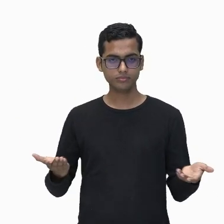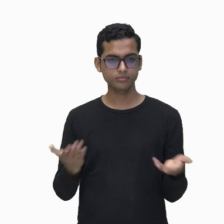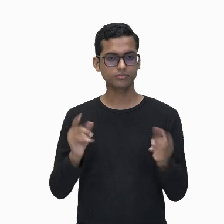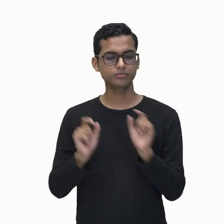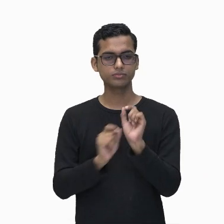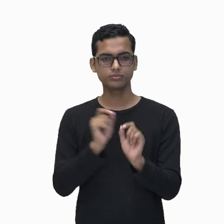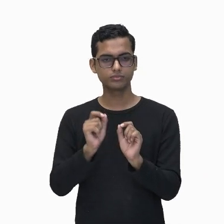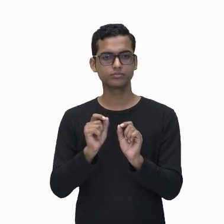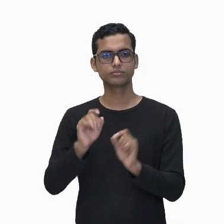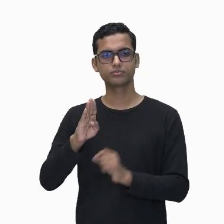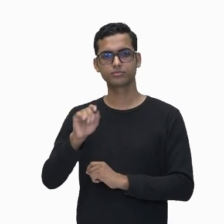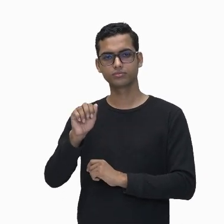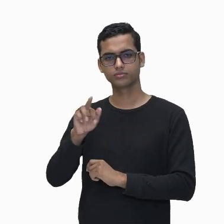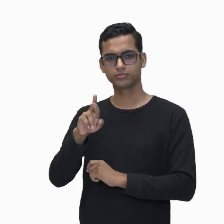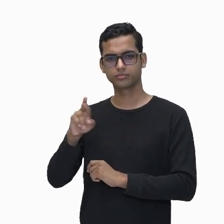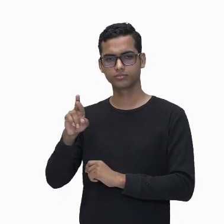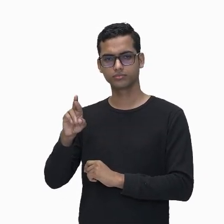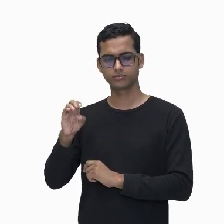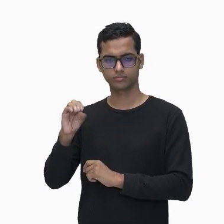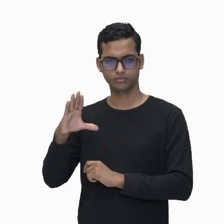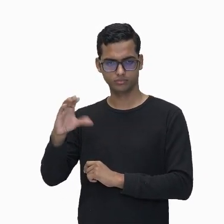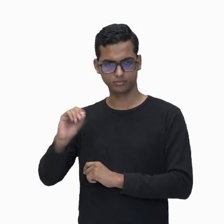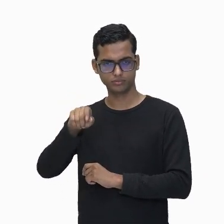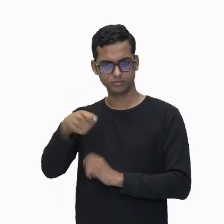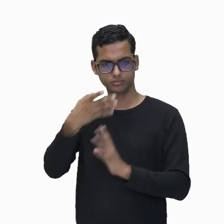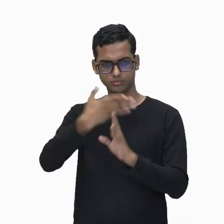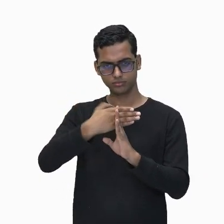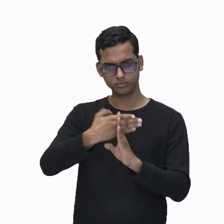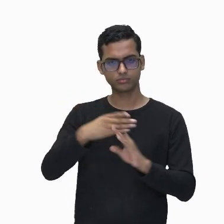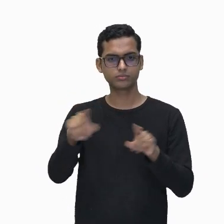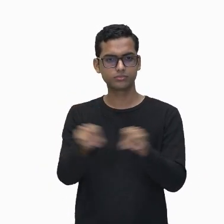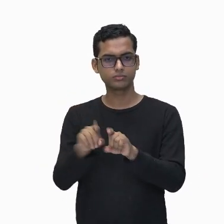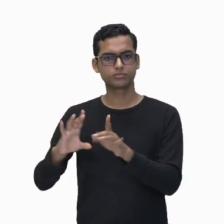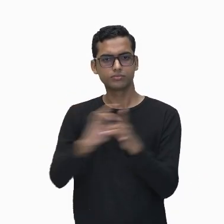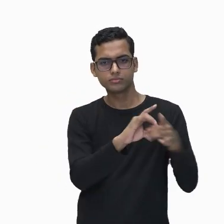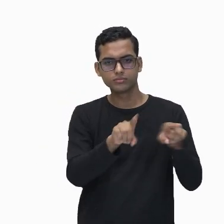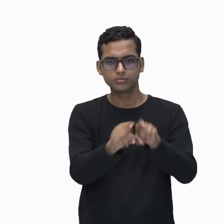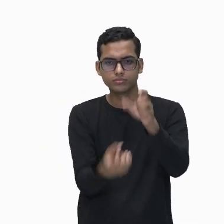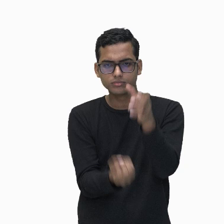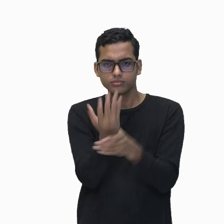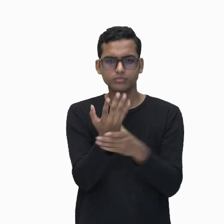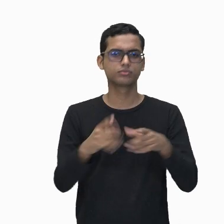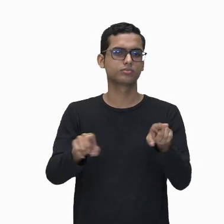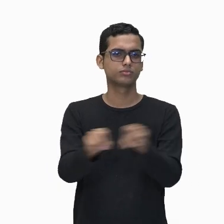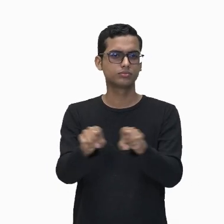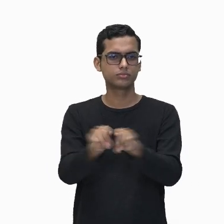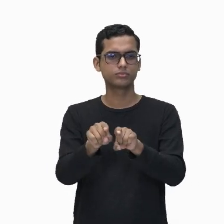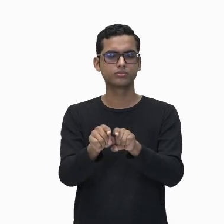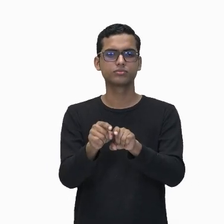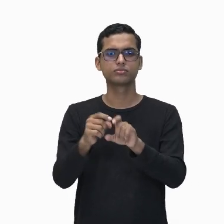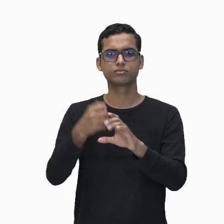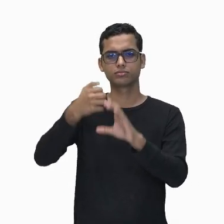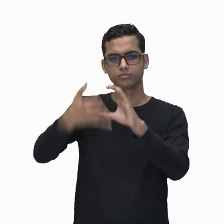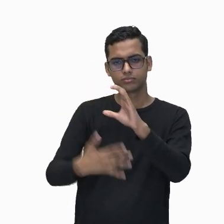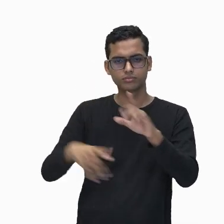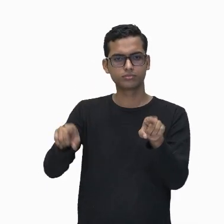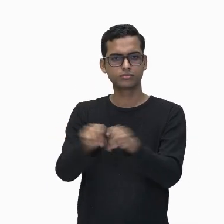aula de hoje, nós vamos estudar Barroco no Brasil, Contexto e Produção. Barroco no Brasil, Características.